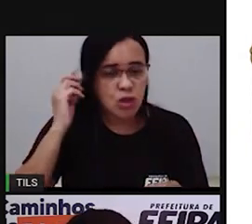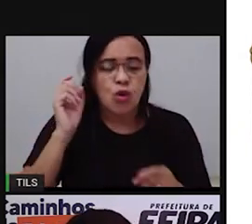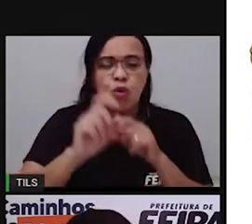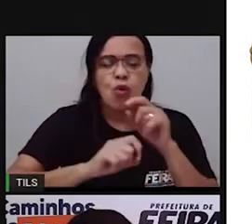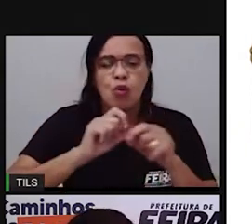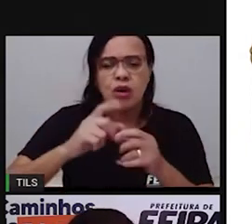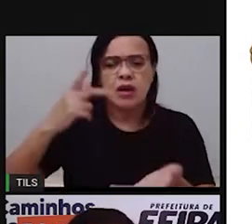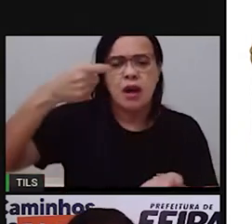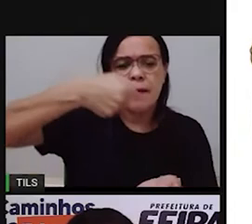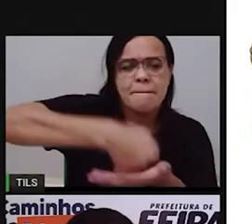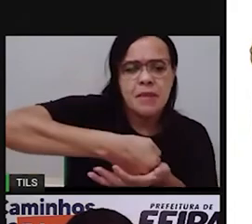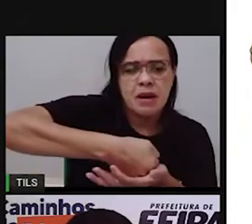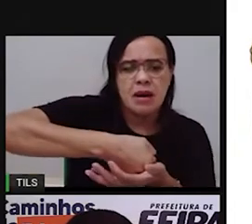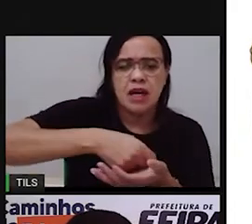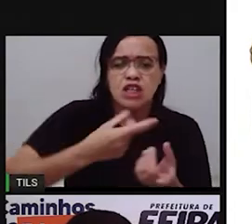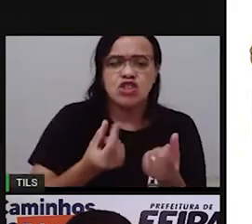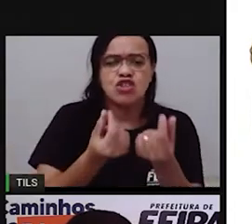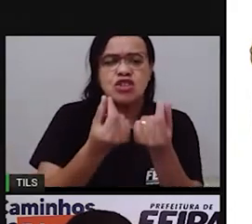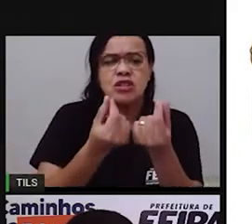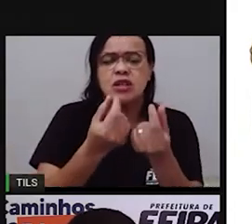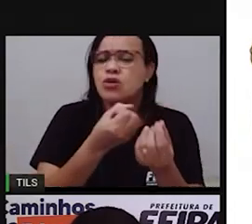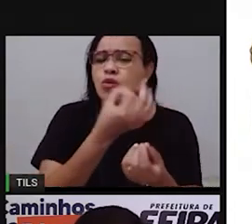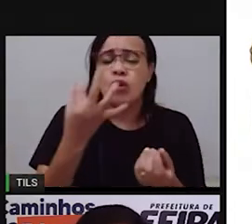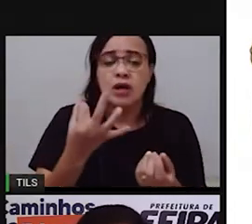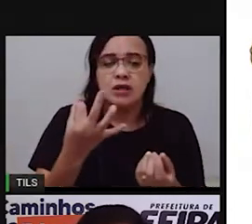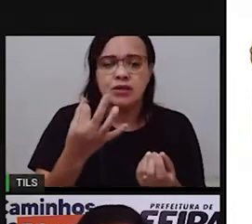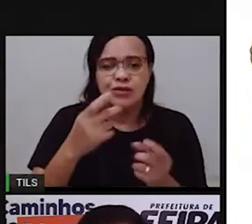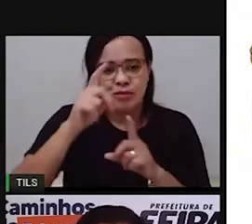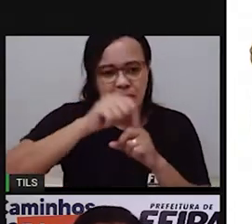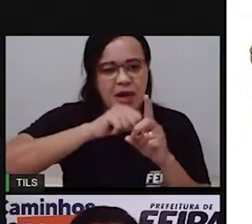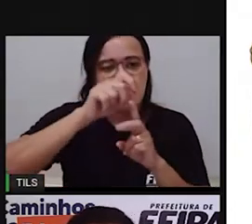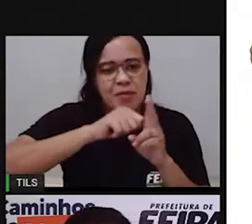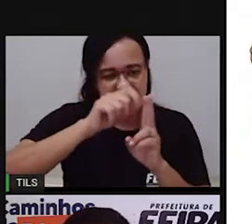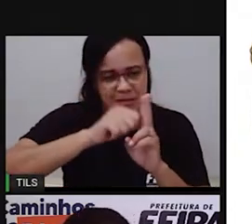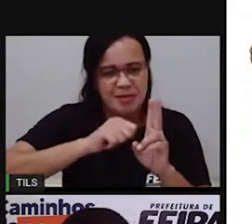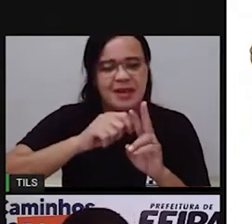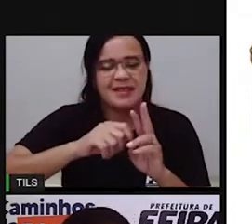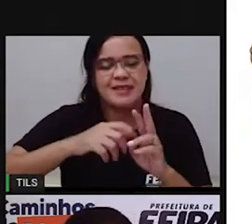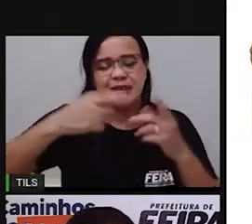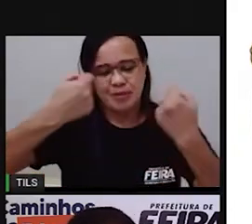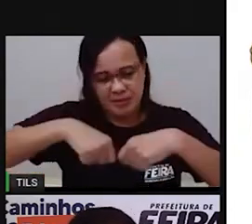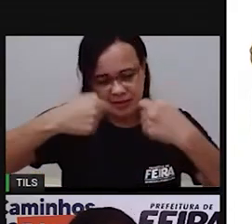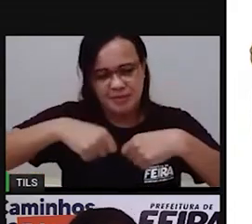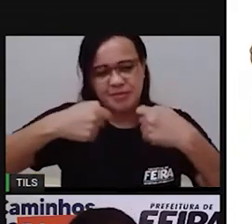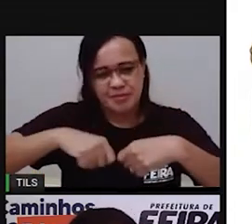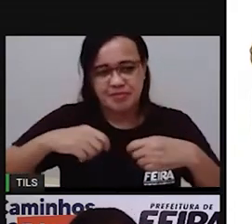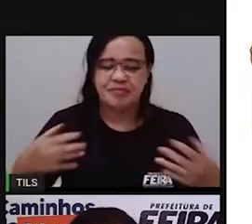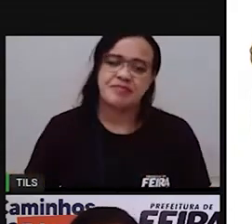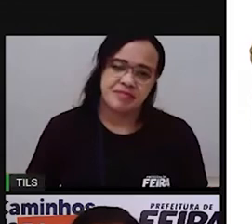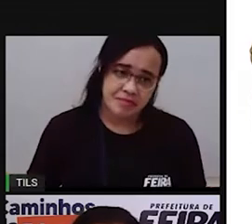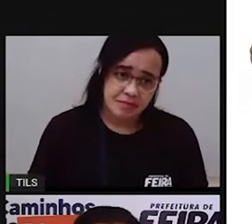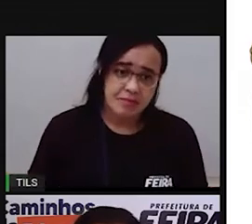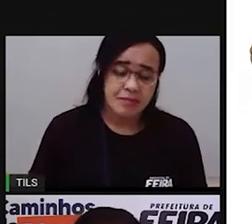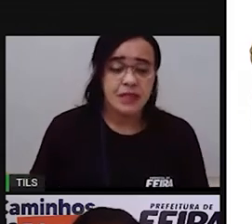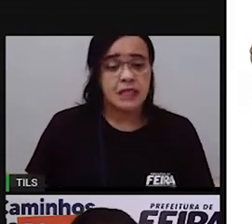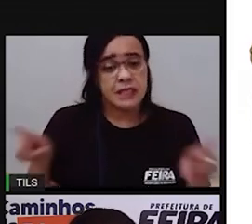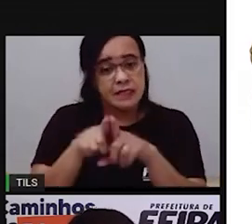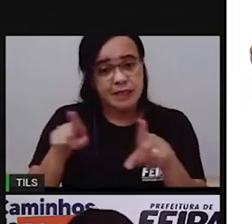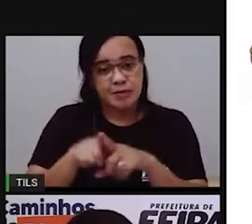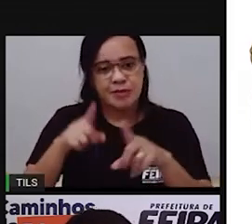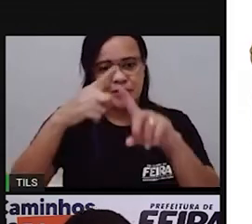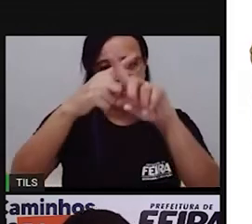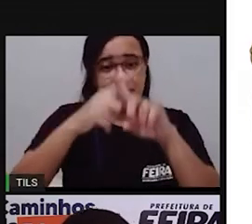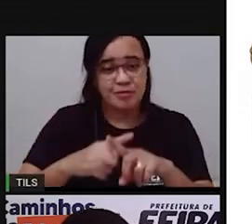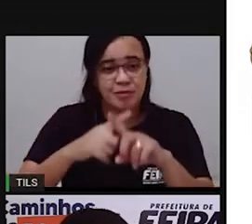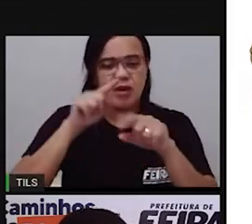ter que pagar por aquele consumo de água eu deixei um desafio aí para você analisar a conta